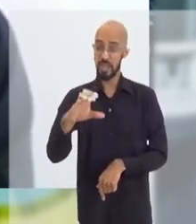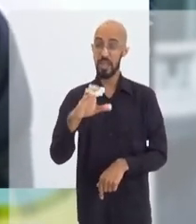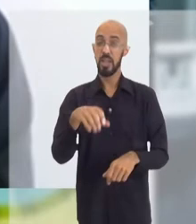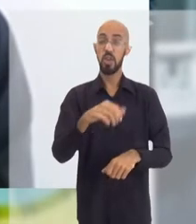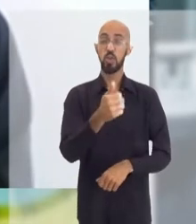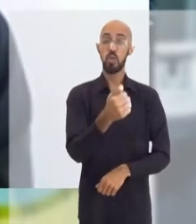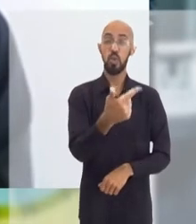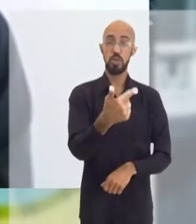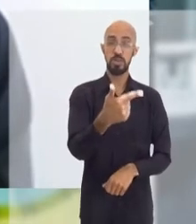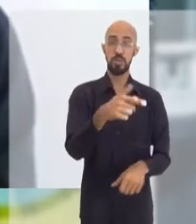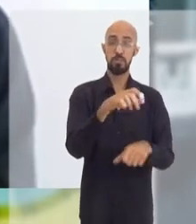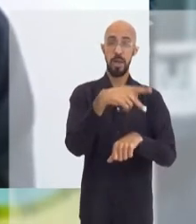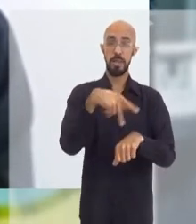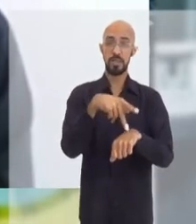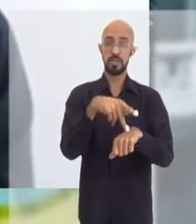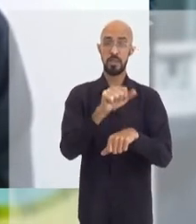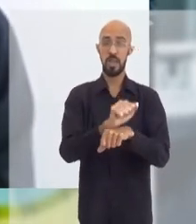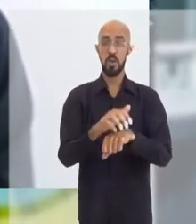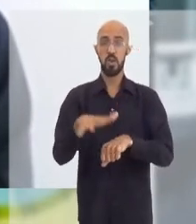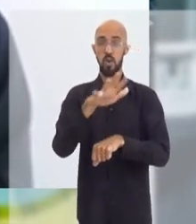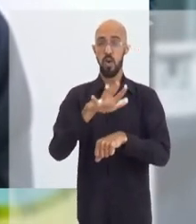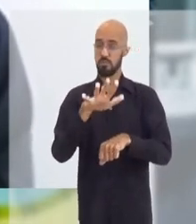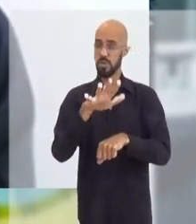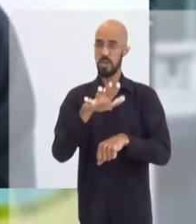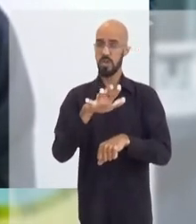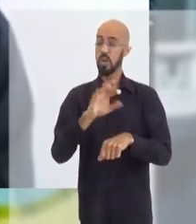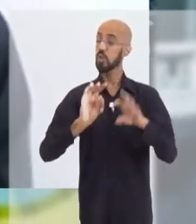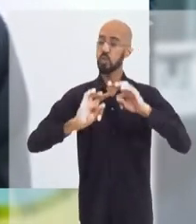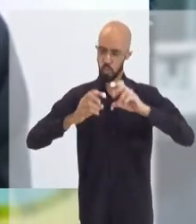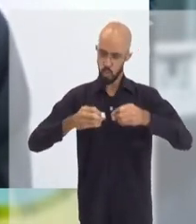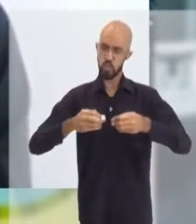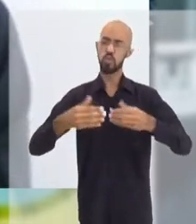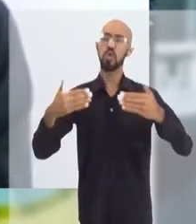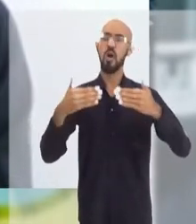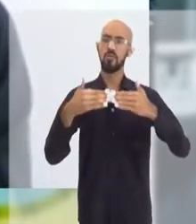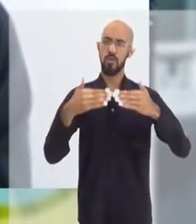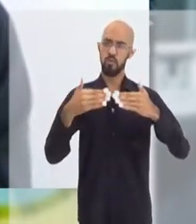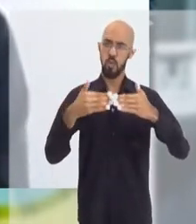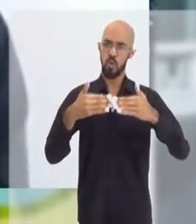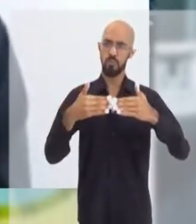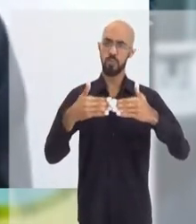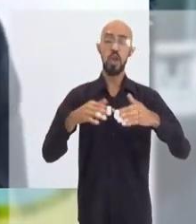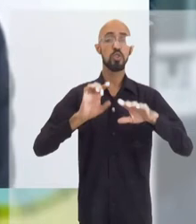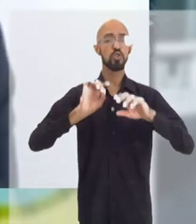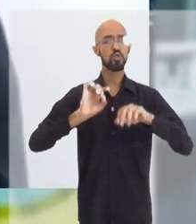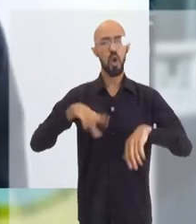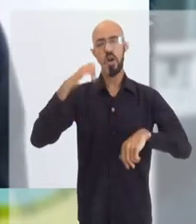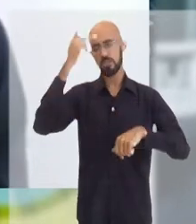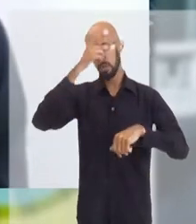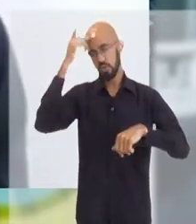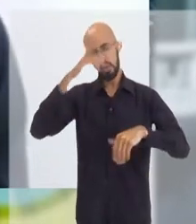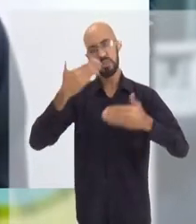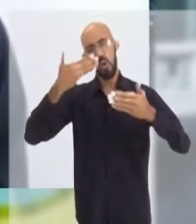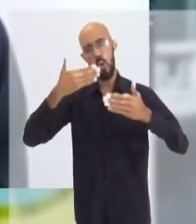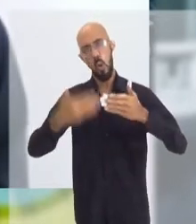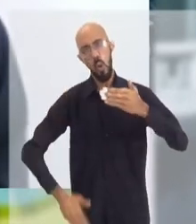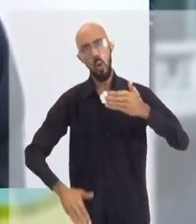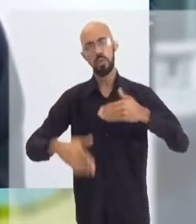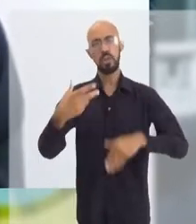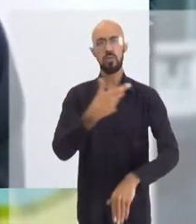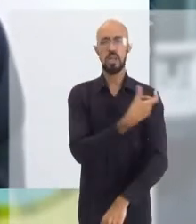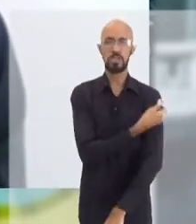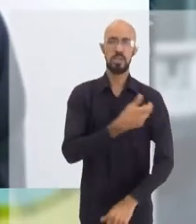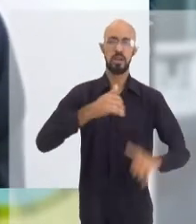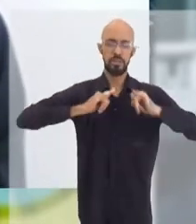europeus, a agência regulatória do Canadá, da Europa, não há ninguém que seja contra, a não ser antivacinistas que querem